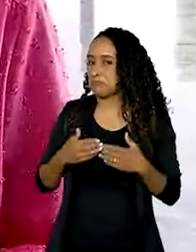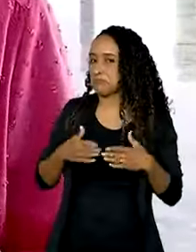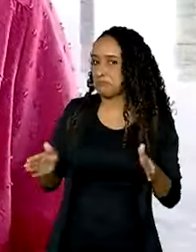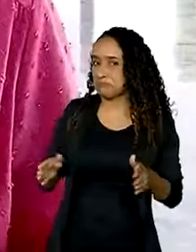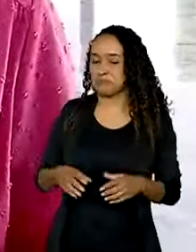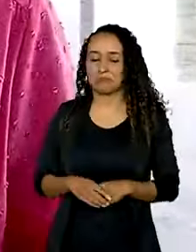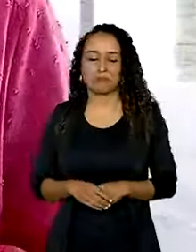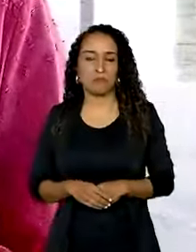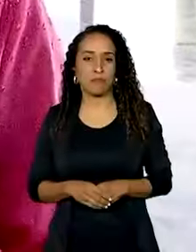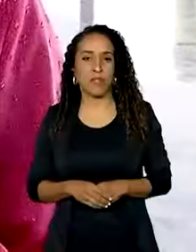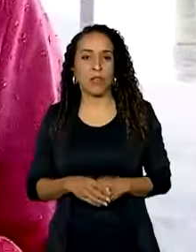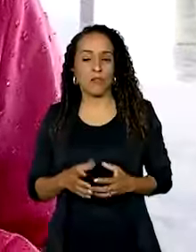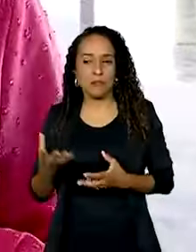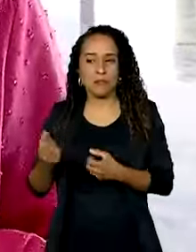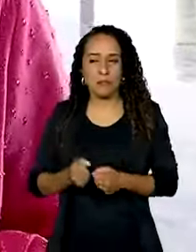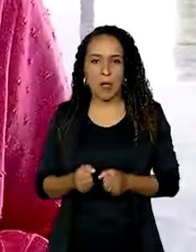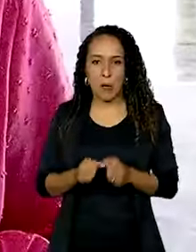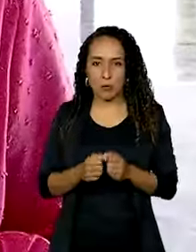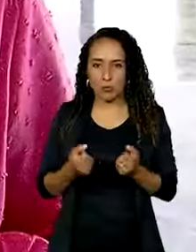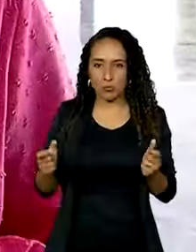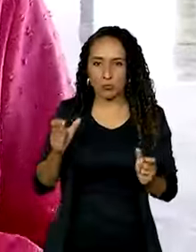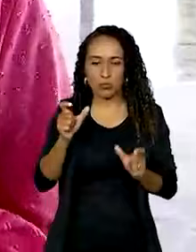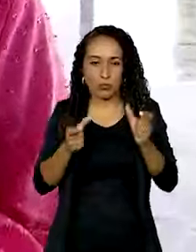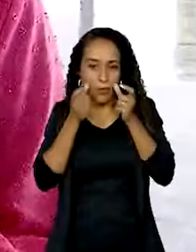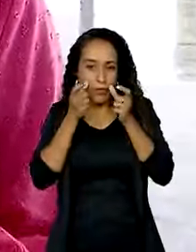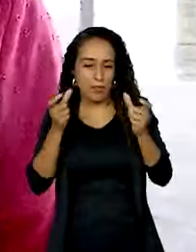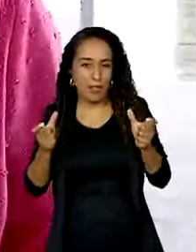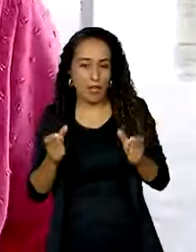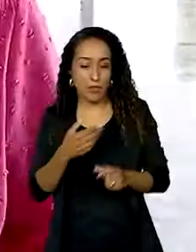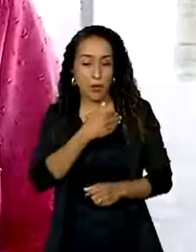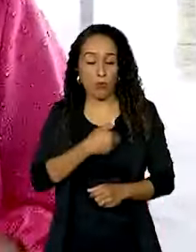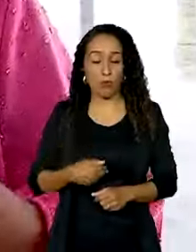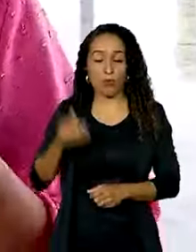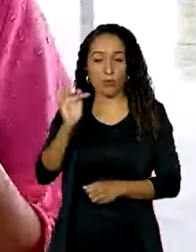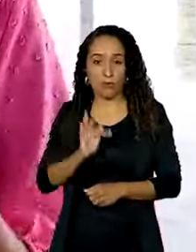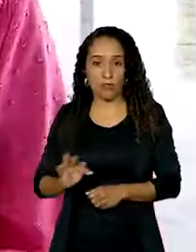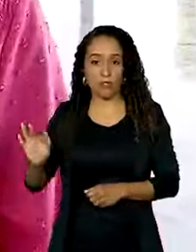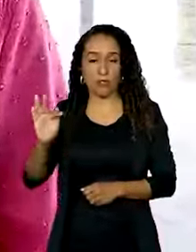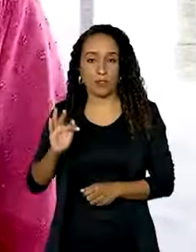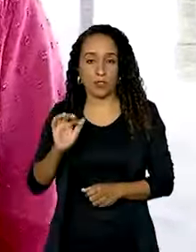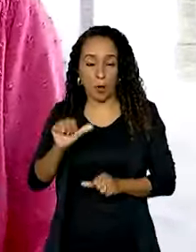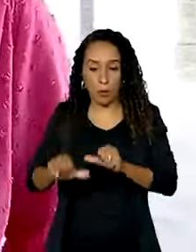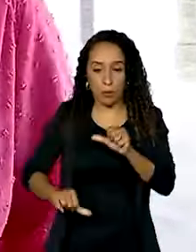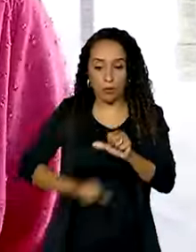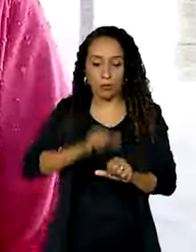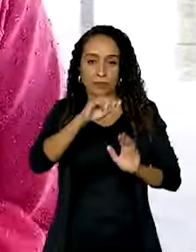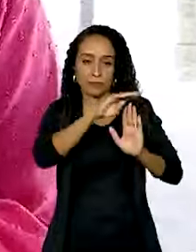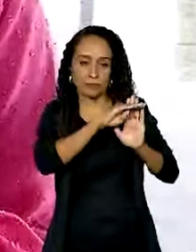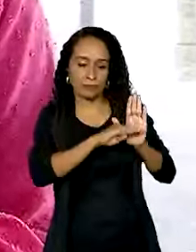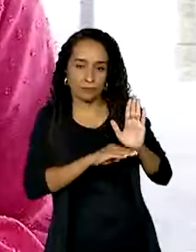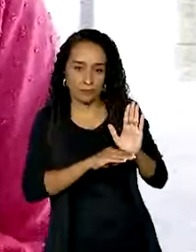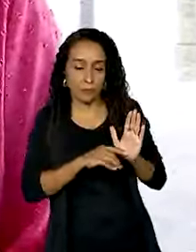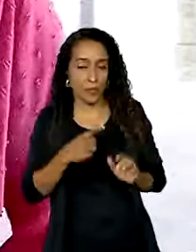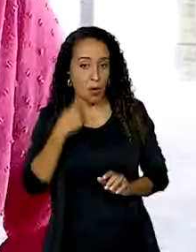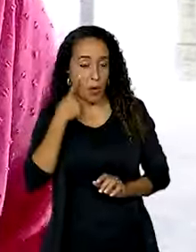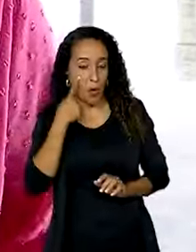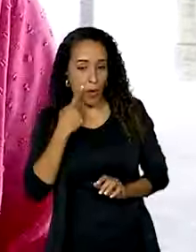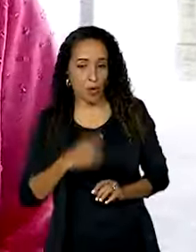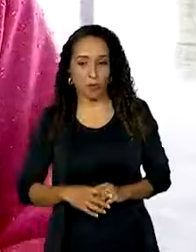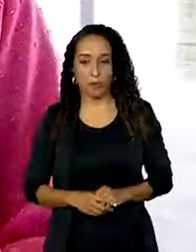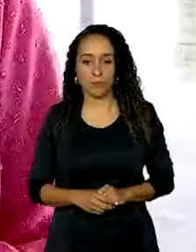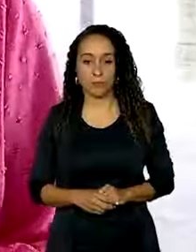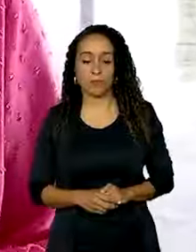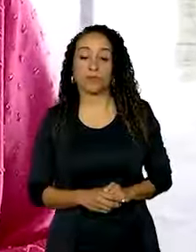Para atender um número maior de interessados, o governo federal alterou o cronograma. Olha só, o